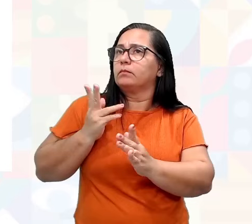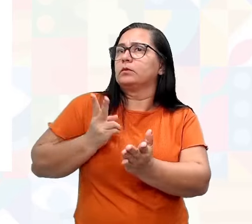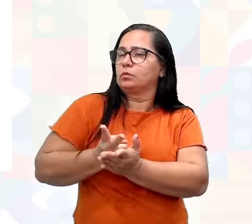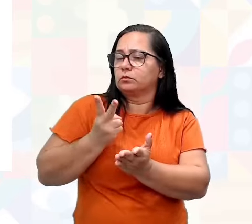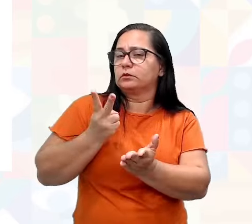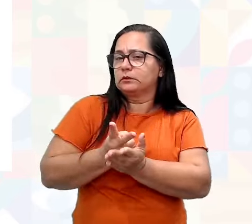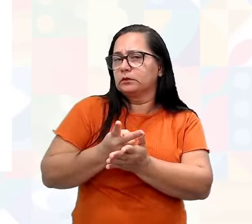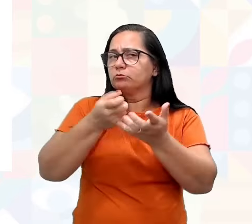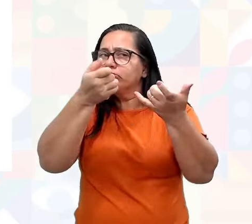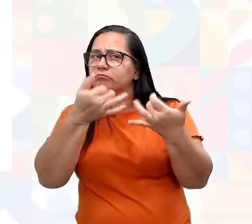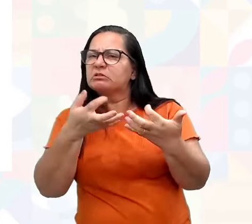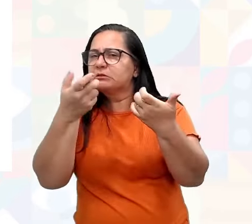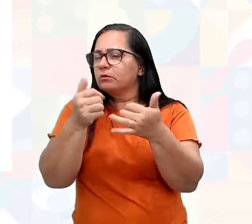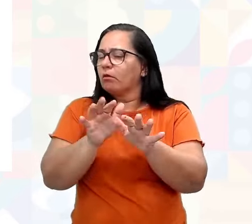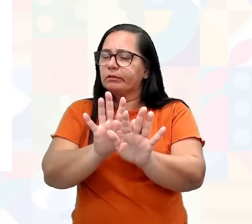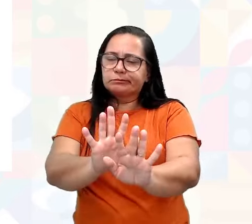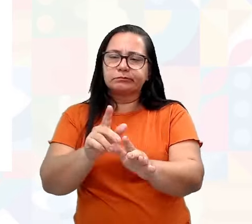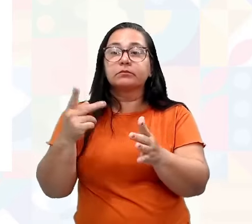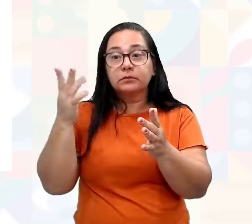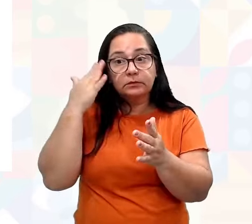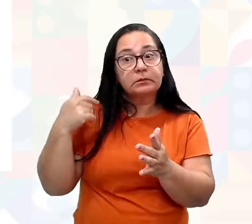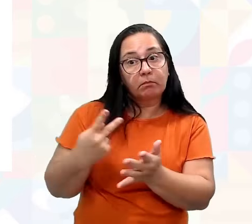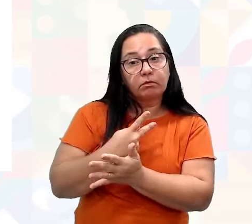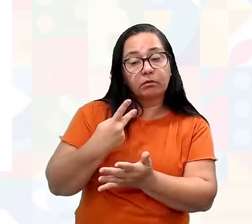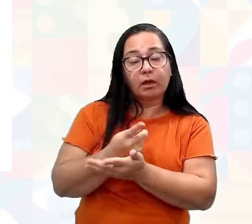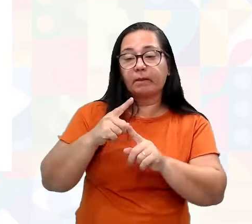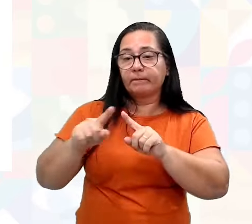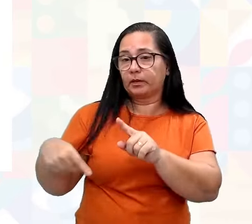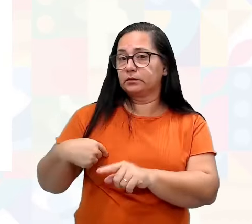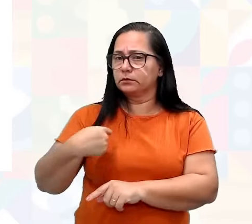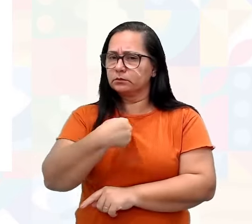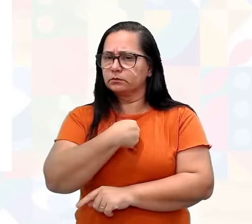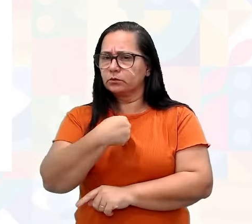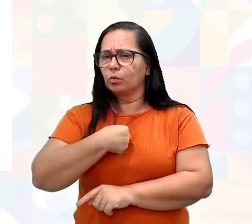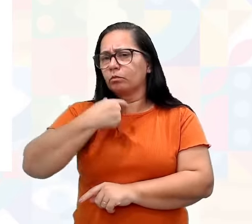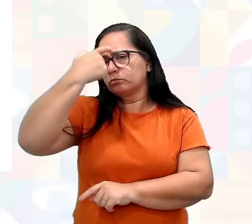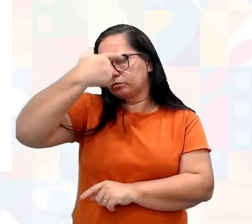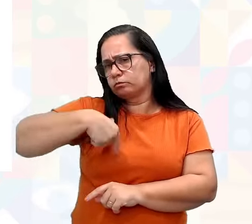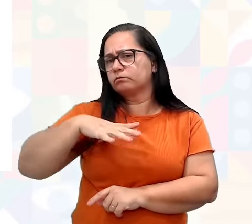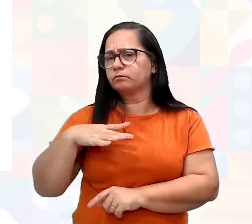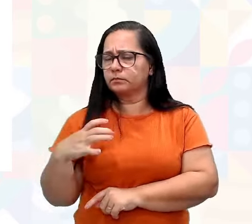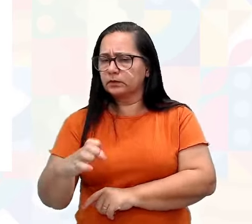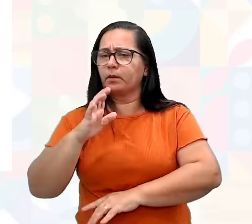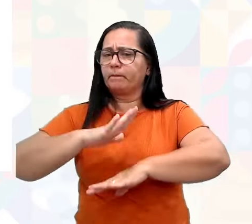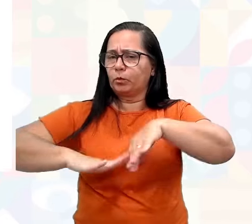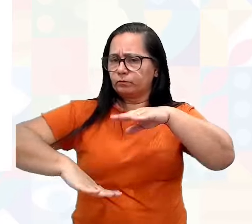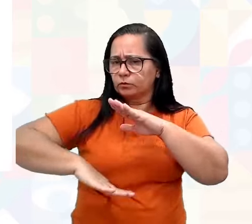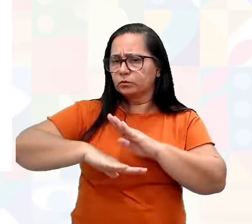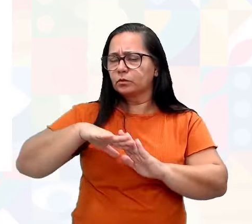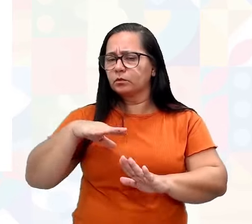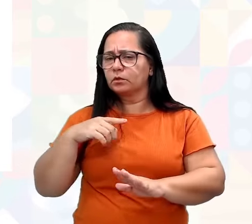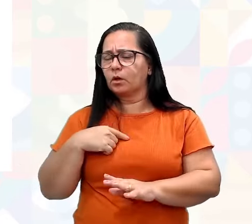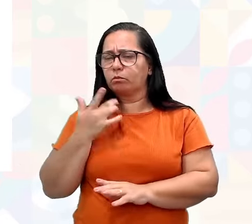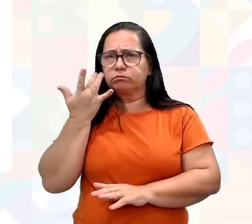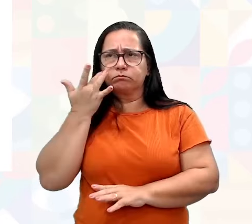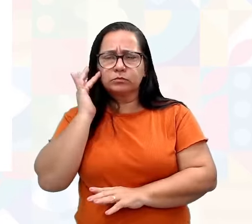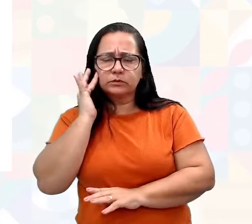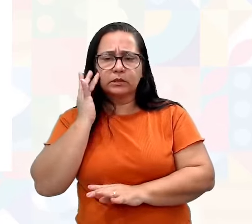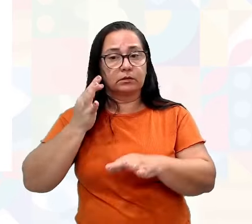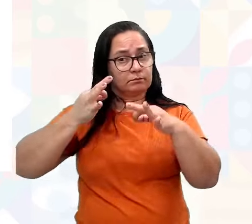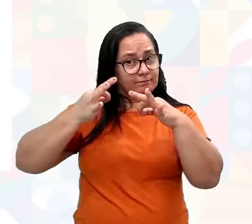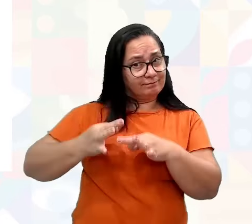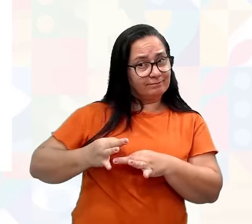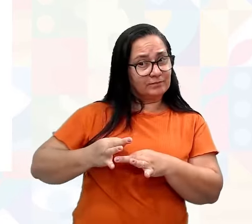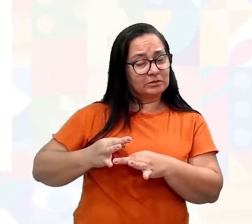tentamos justificar aquilo que a gente sabe que está errado. Mas eu, enquanto uma pessoa que tenho ética profissional, será que eu estou agindo de forma